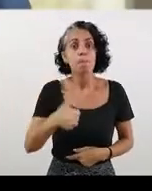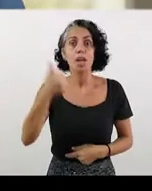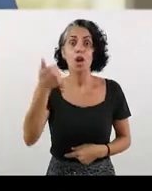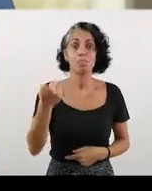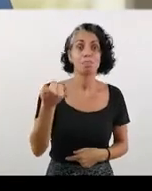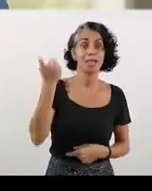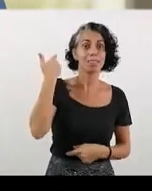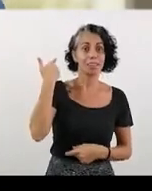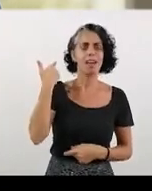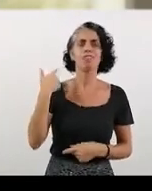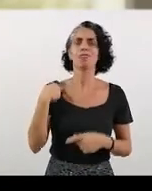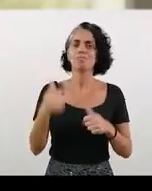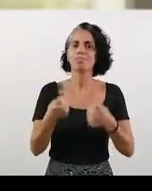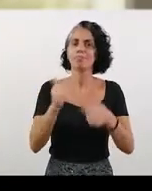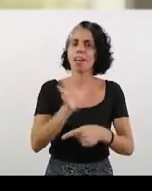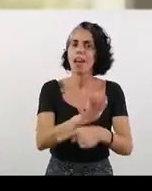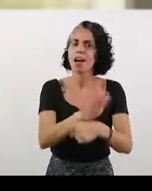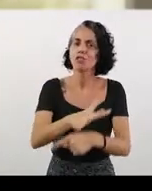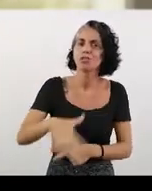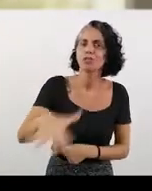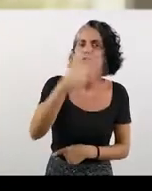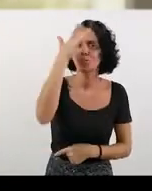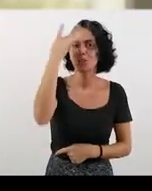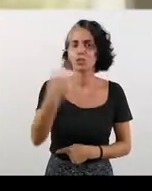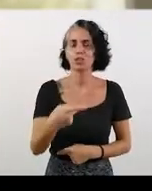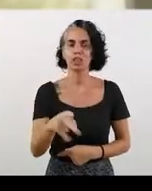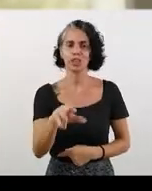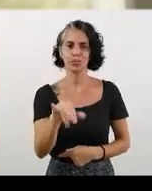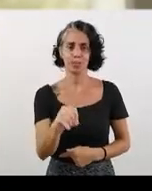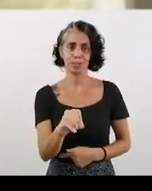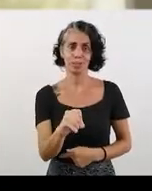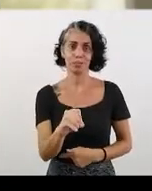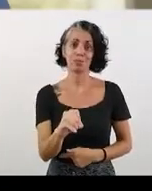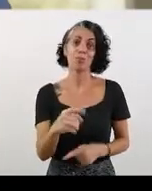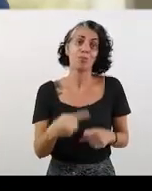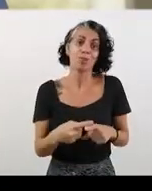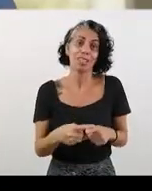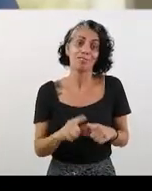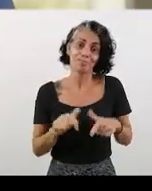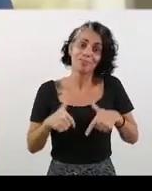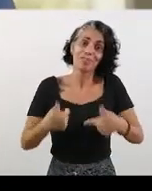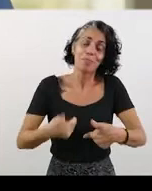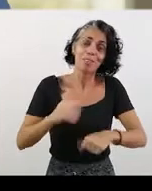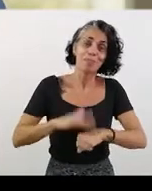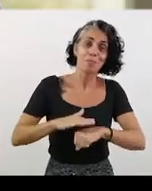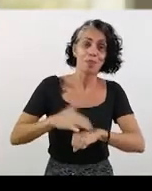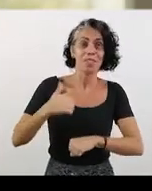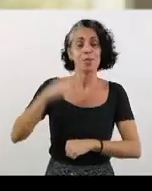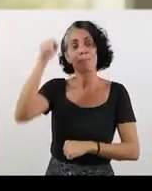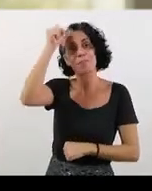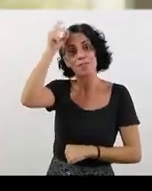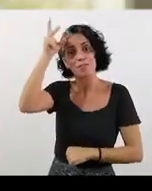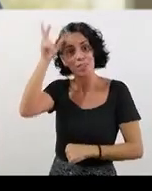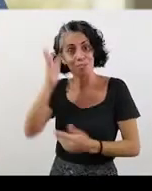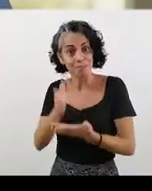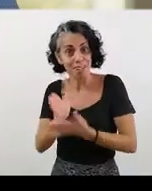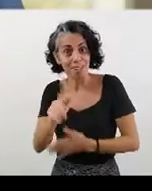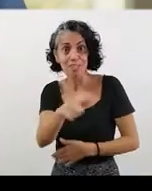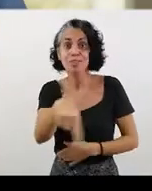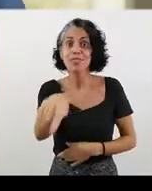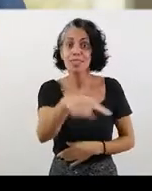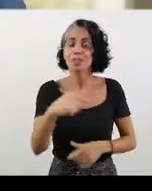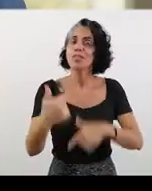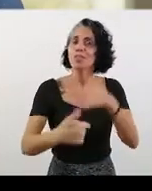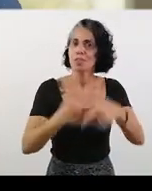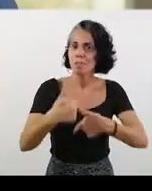e poder servir bem as pessoas de nossa cidade. Afinal, essa é a nossa missão. A minha como prefeito e de vocês que também